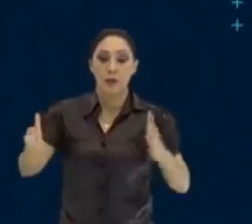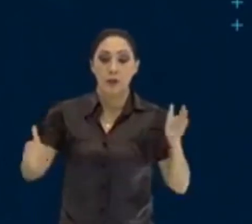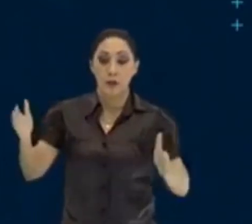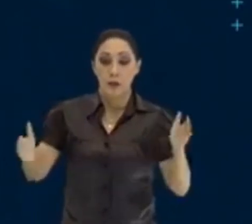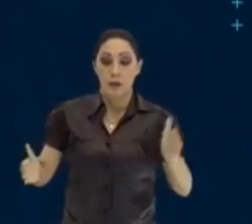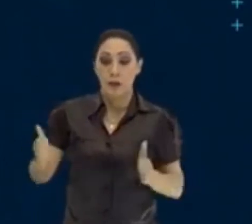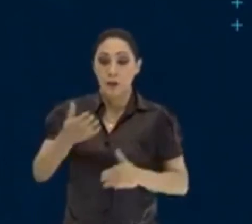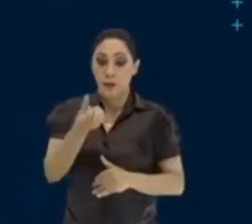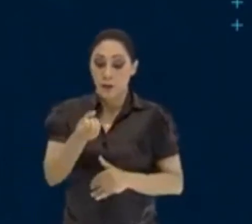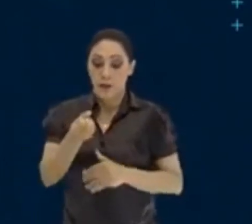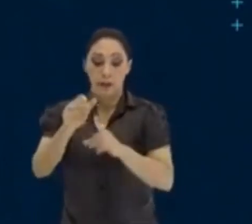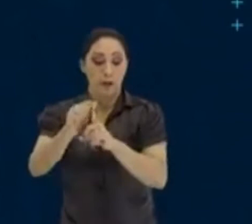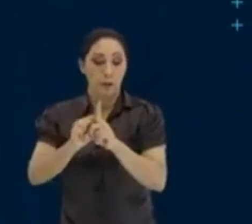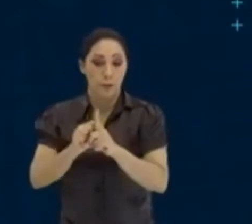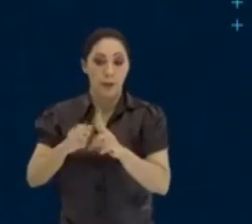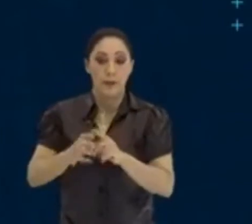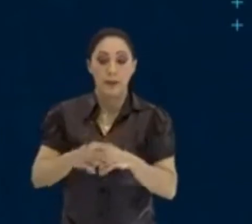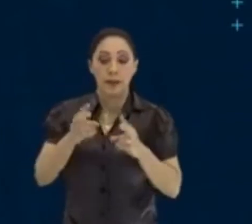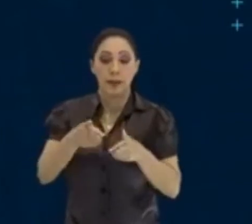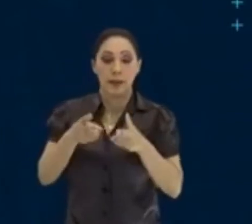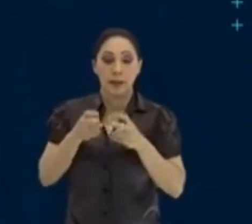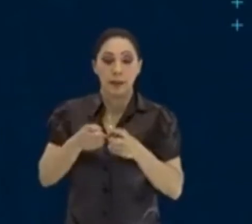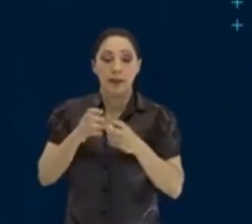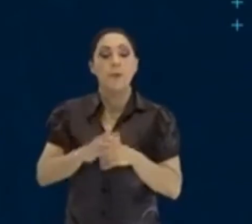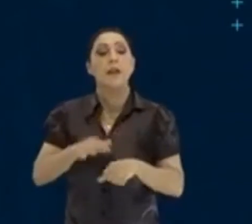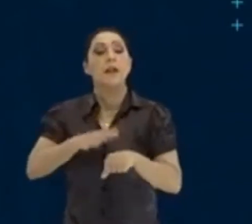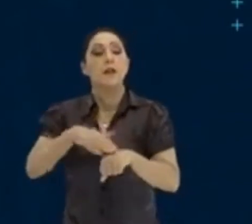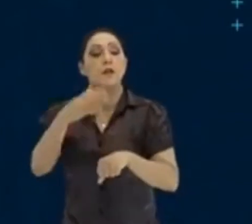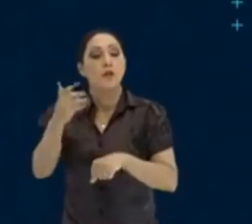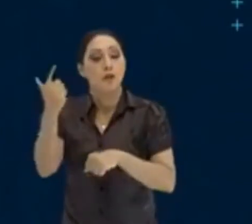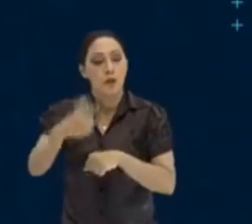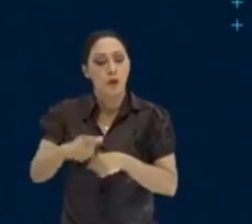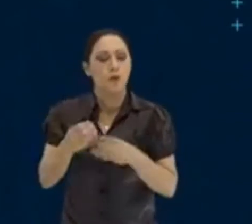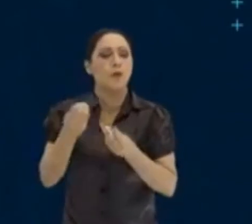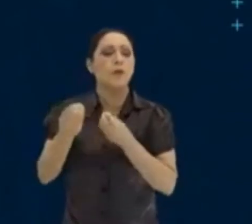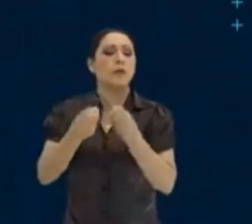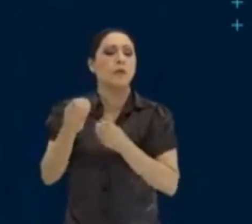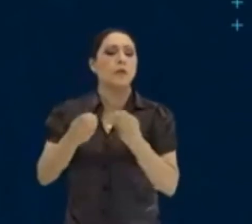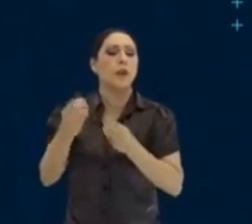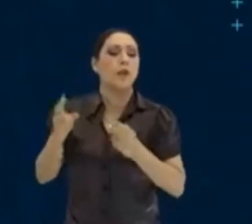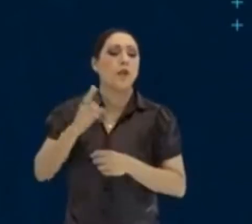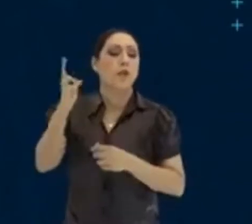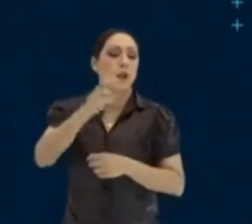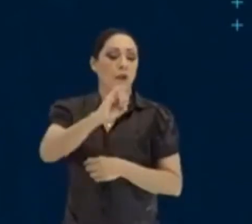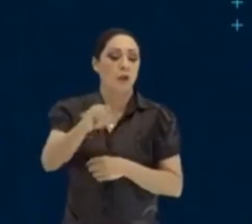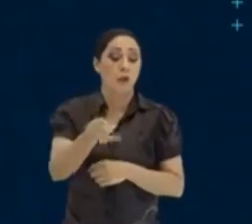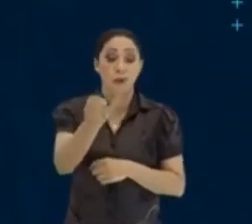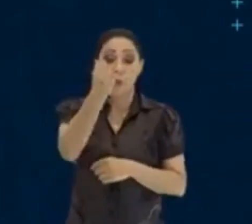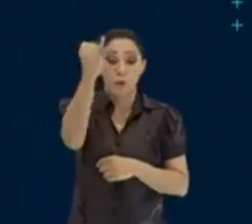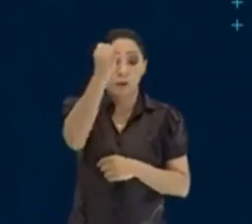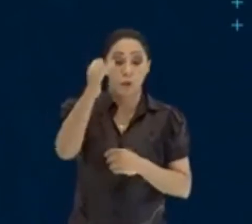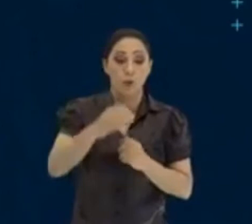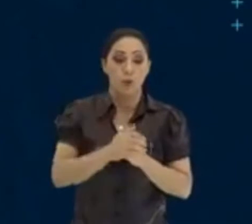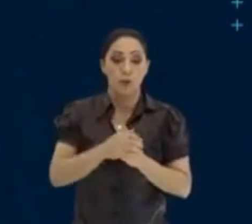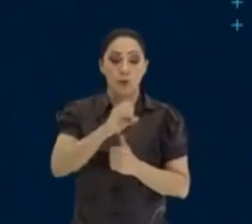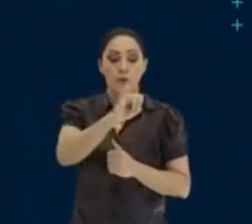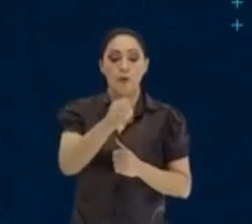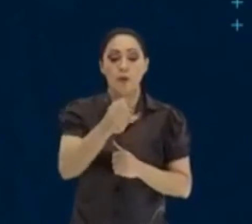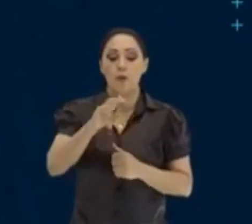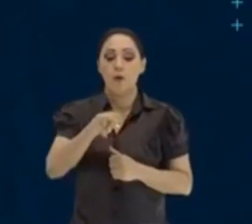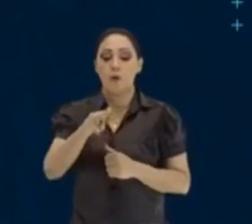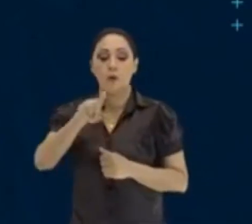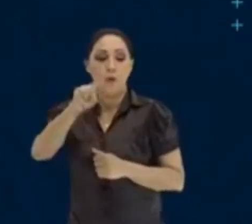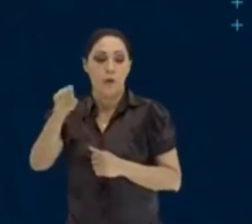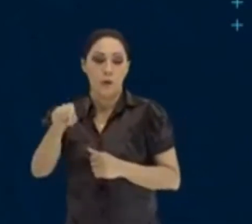ele quer saber, calcule os juros. Mais uma vez, quanto é que valem esses juros? Tá? Há um capital de 15